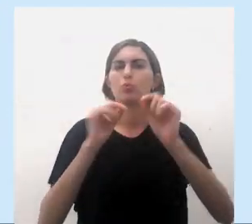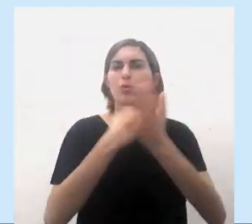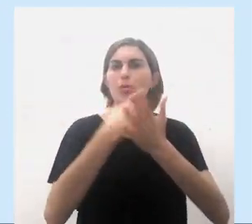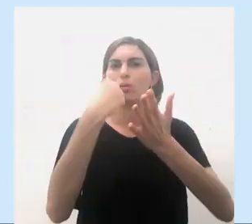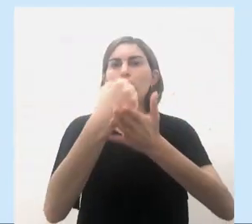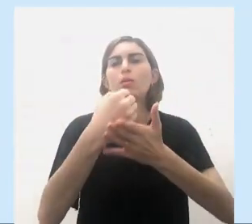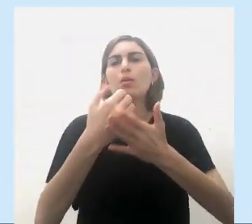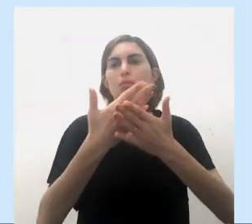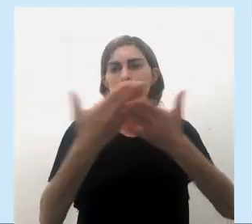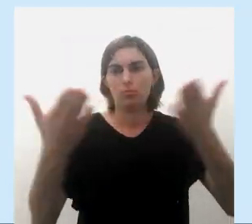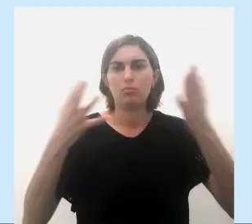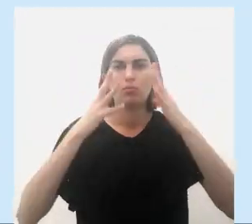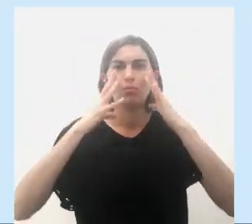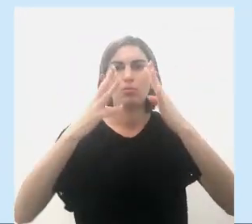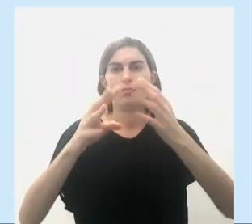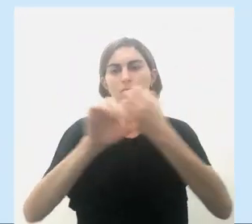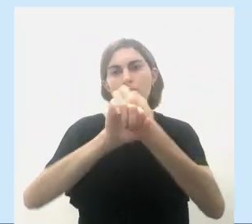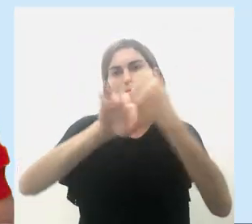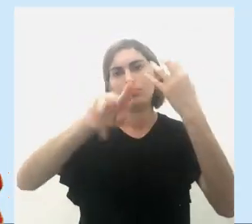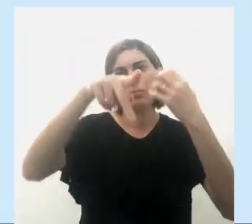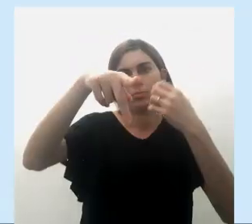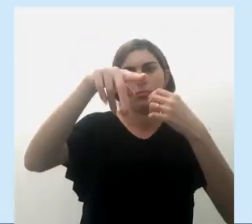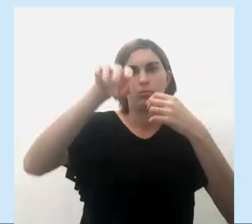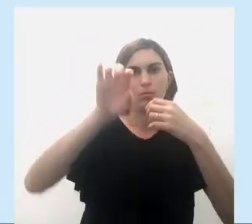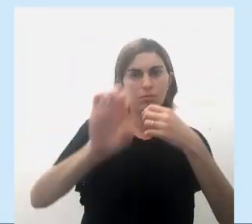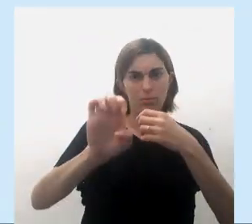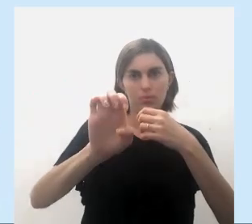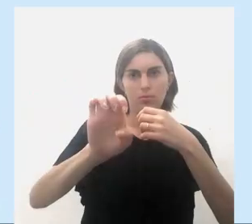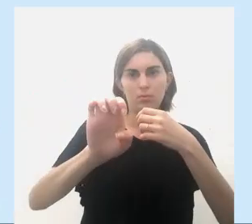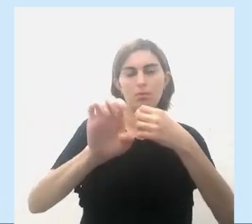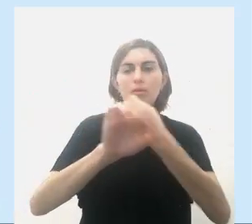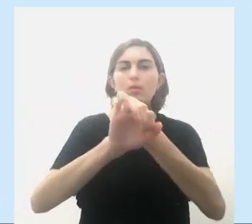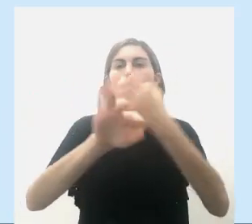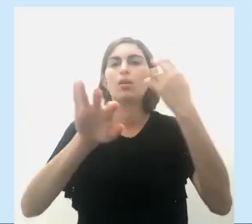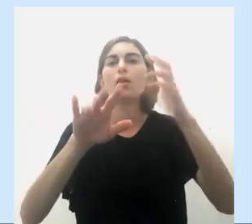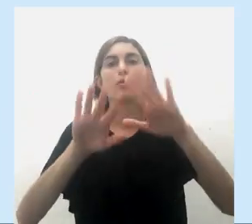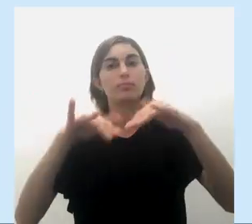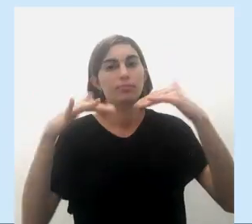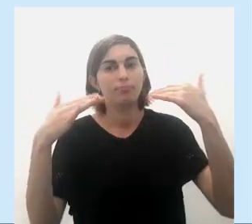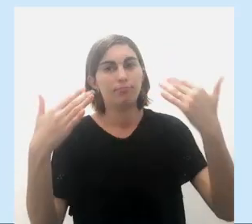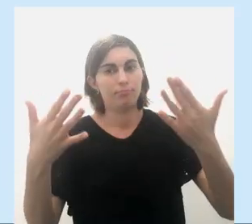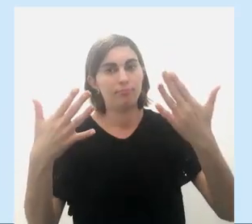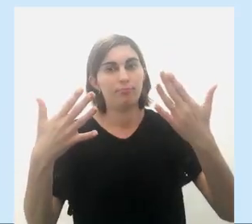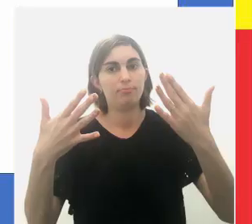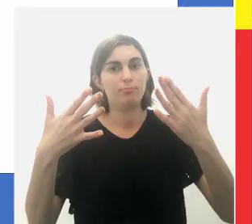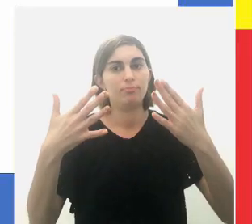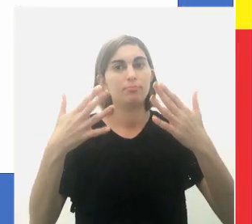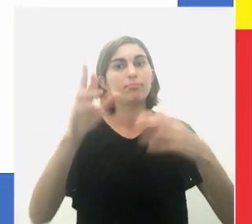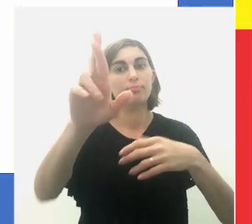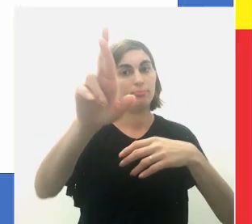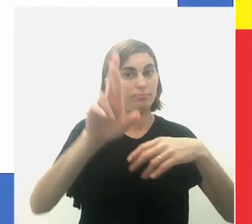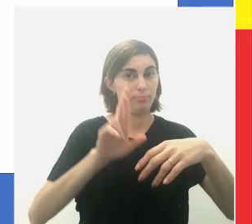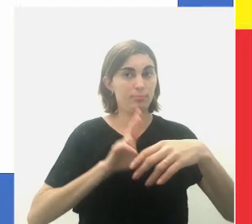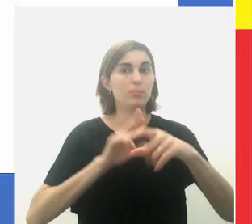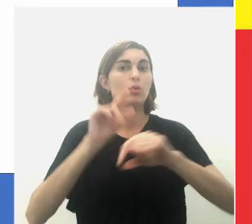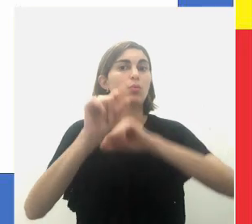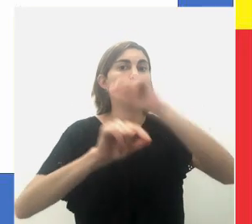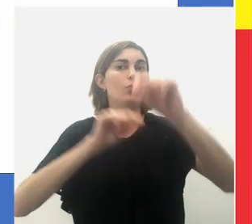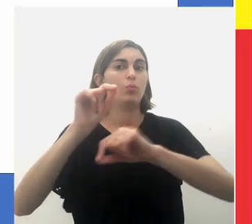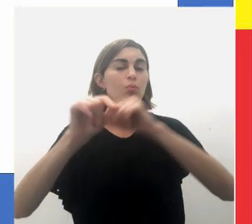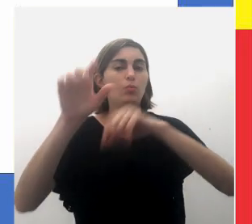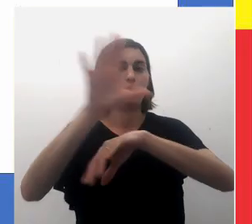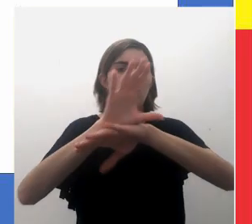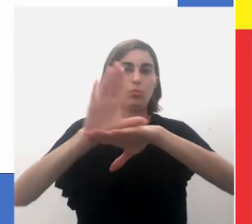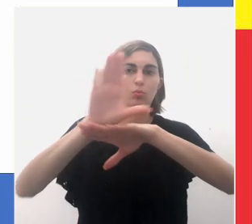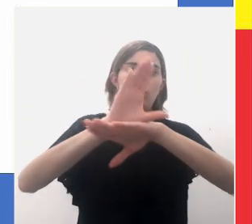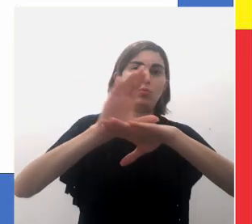exato momento assistindo o Educa.p.e., é isso? Então, me responda o que é